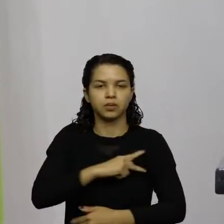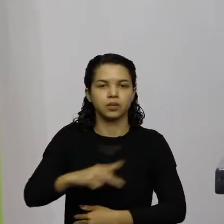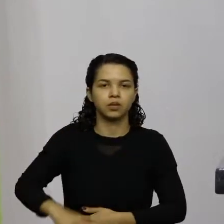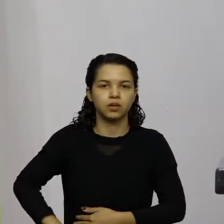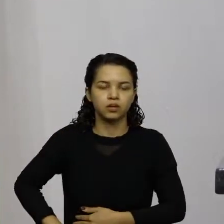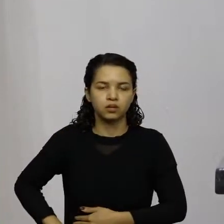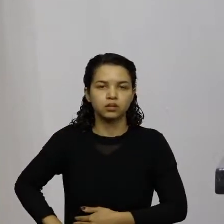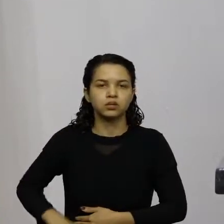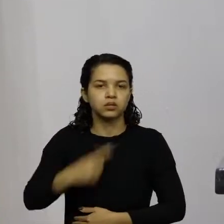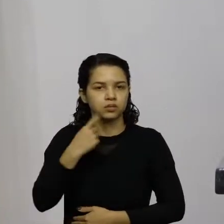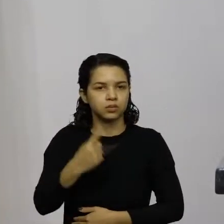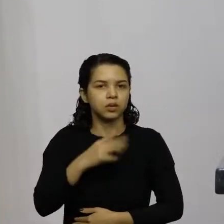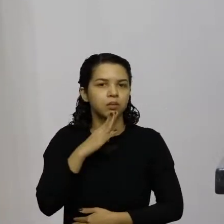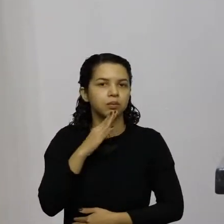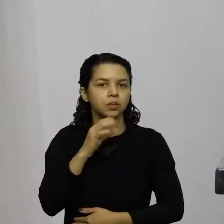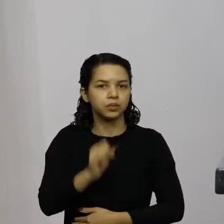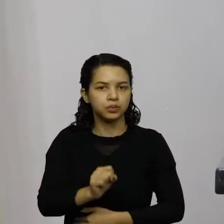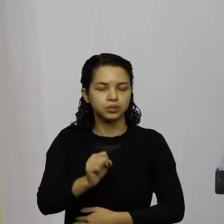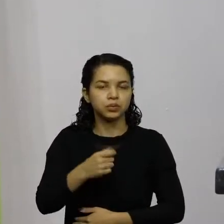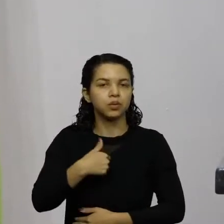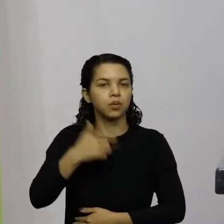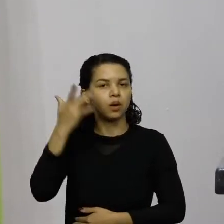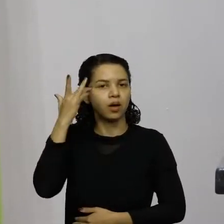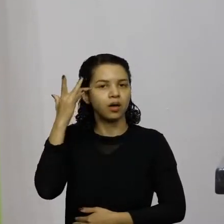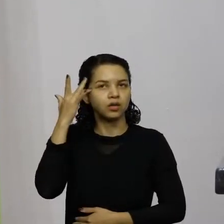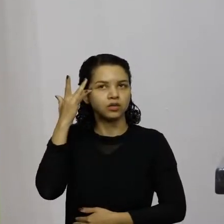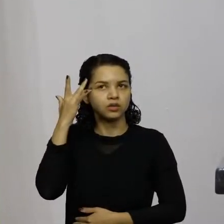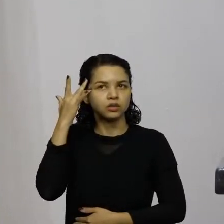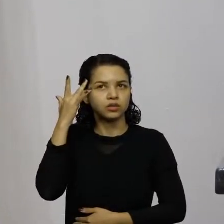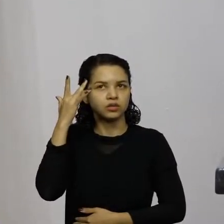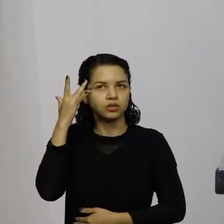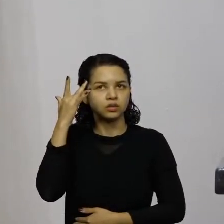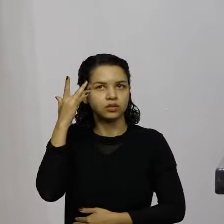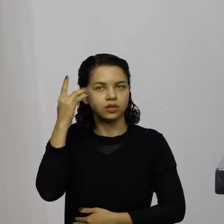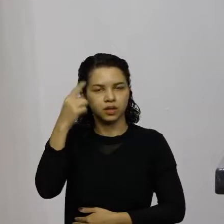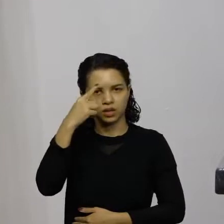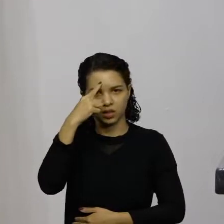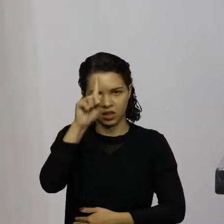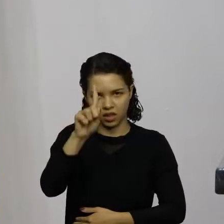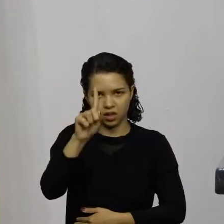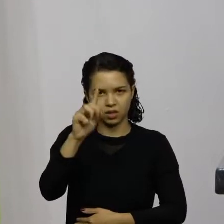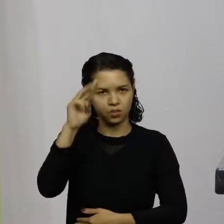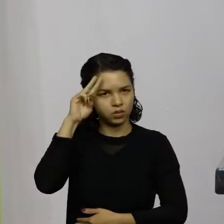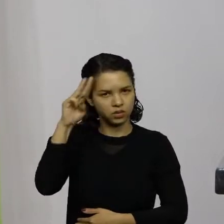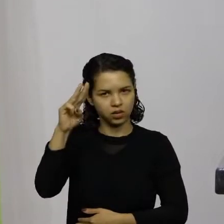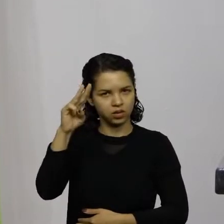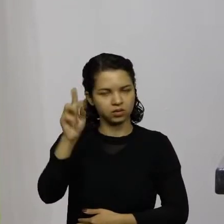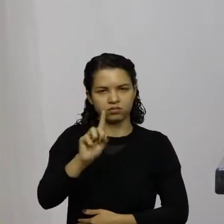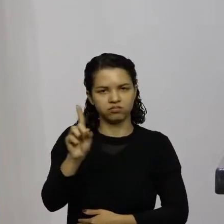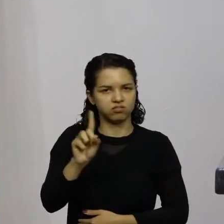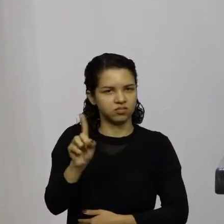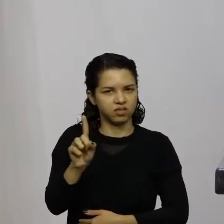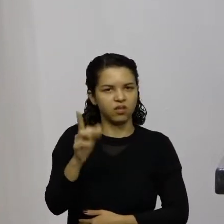Deputado Bruno eu acho que não é ideia do Moisés isso ele não seria tão